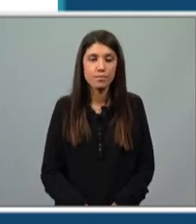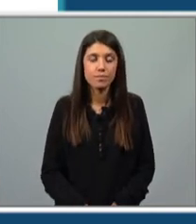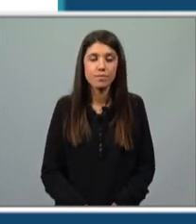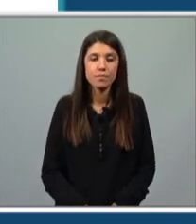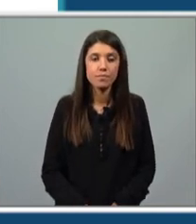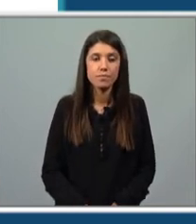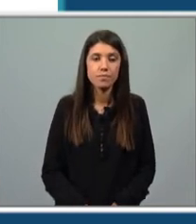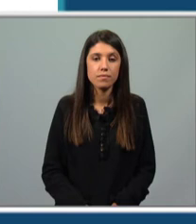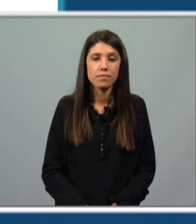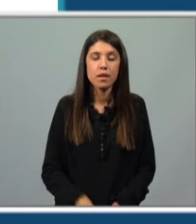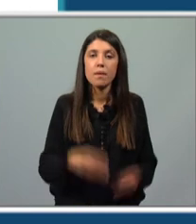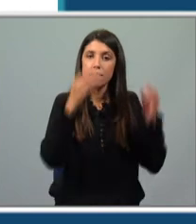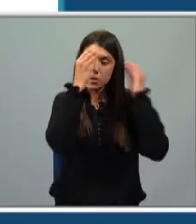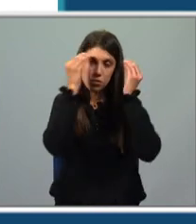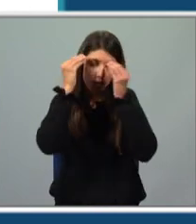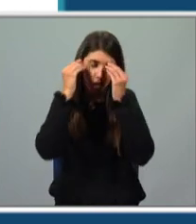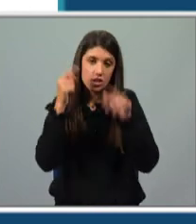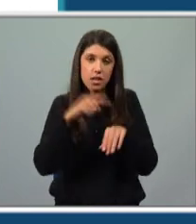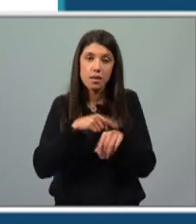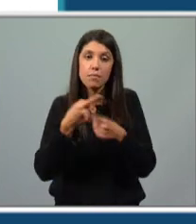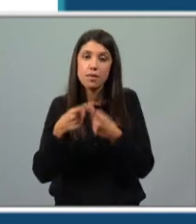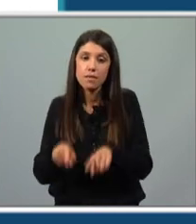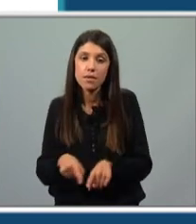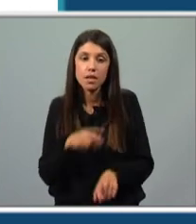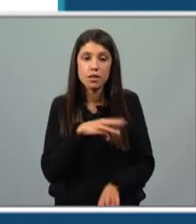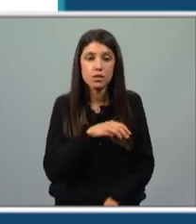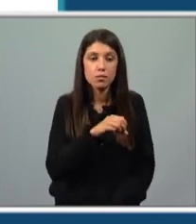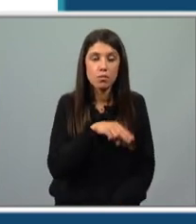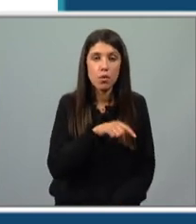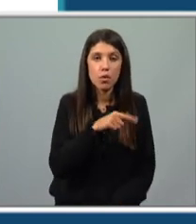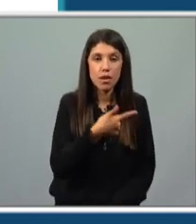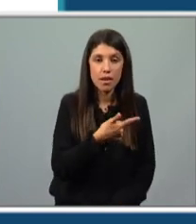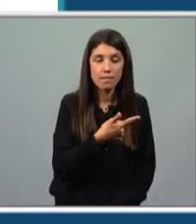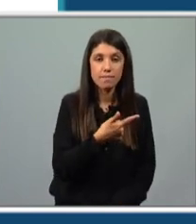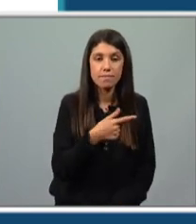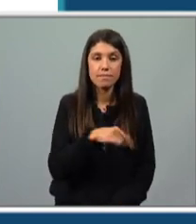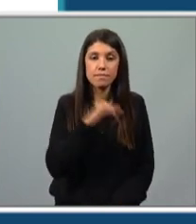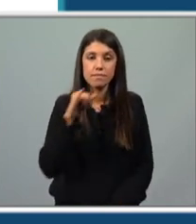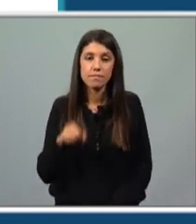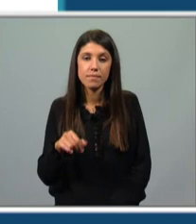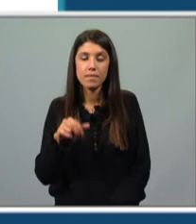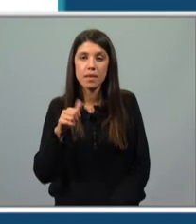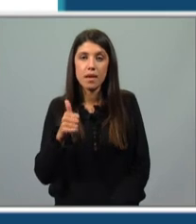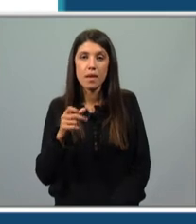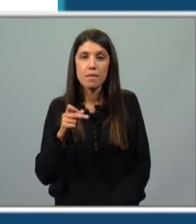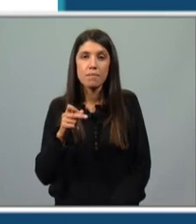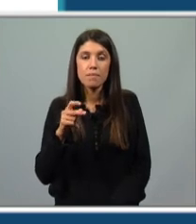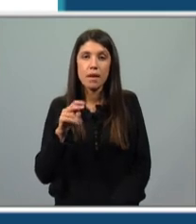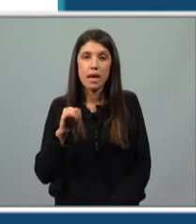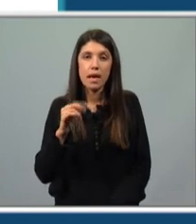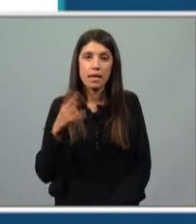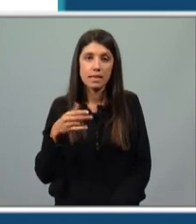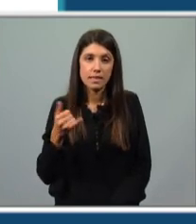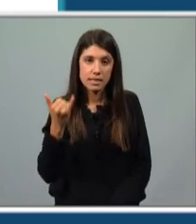Temos duas imagens de tempos diferentes. Temos de um lado Monet, um pintor impressionista, e do outro lado Banksy, um grafite. Aqui,